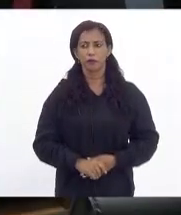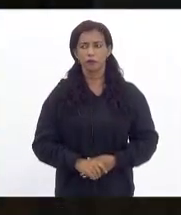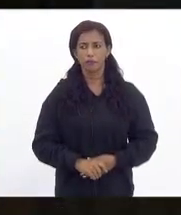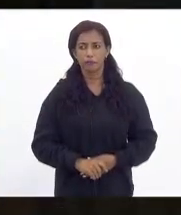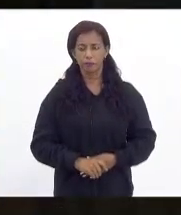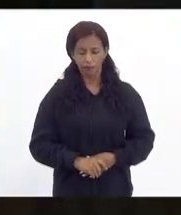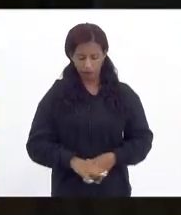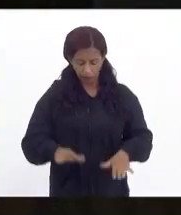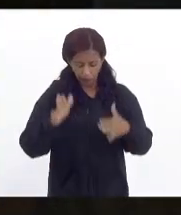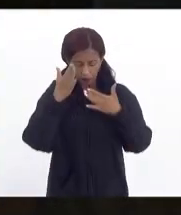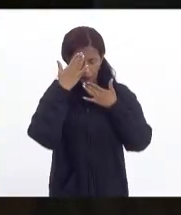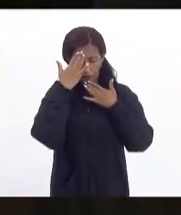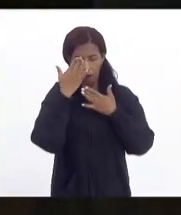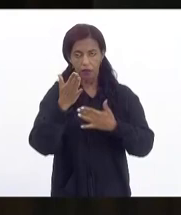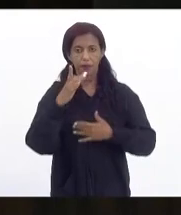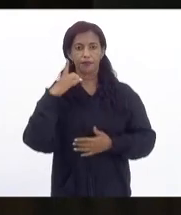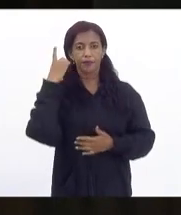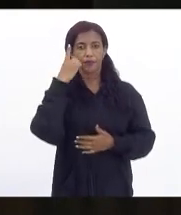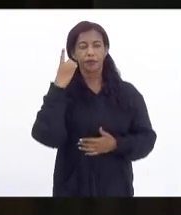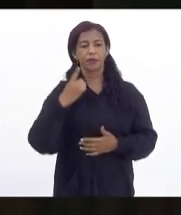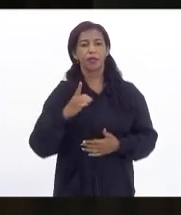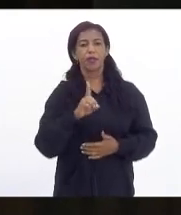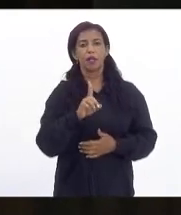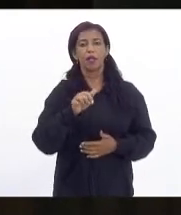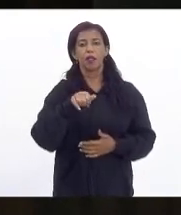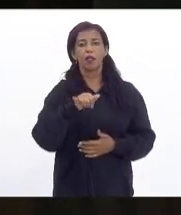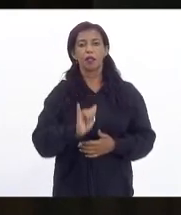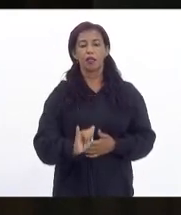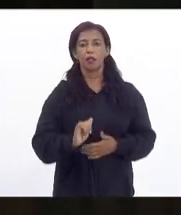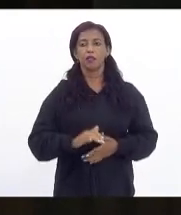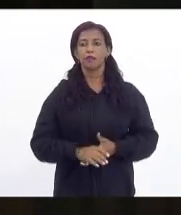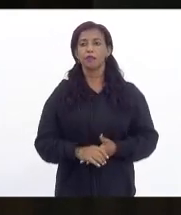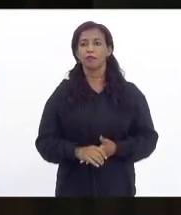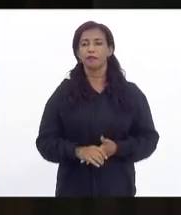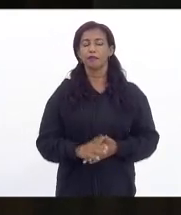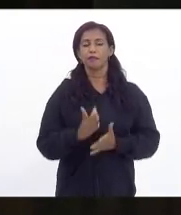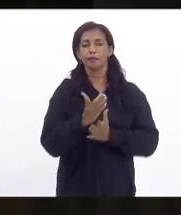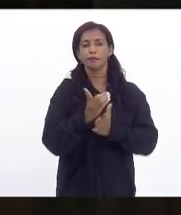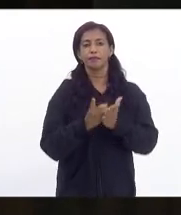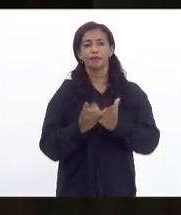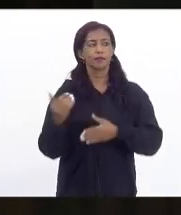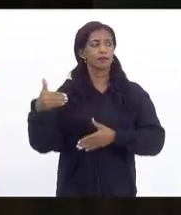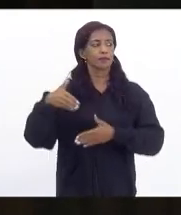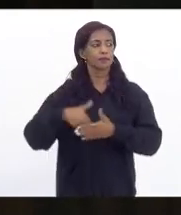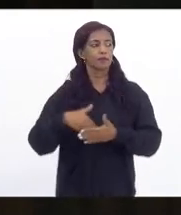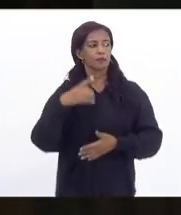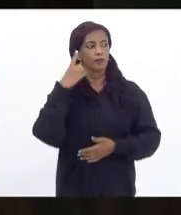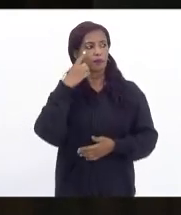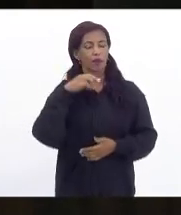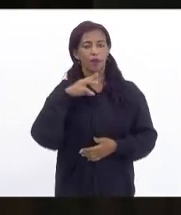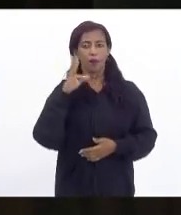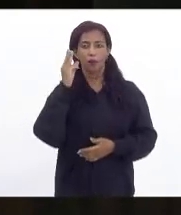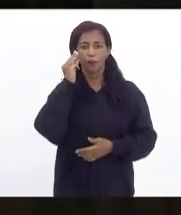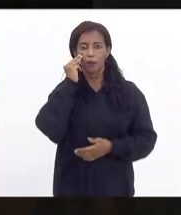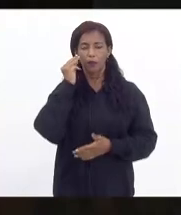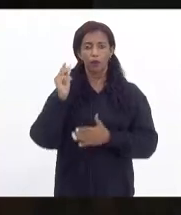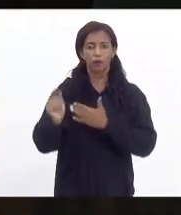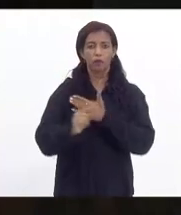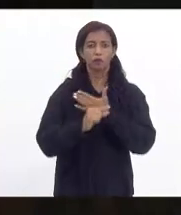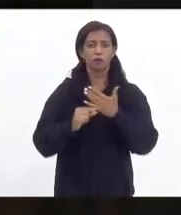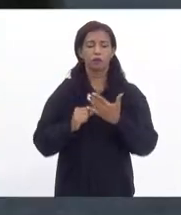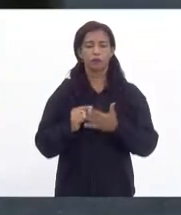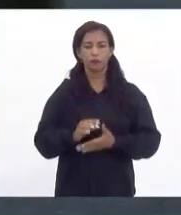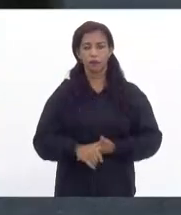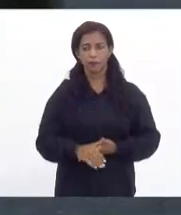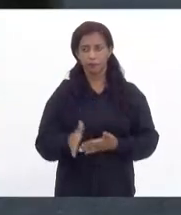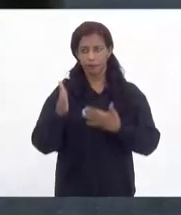agradecendo a deputada Dani Monteiro próximo morador inscrita para a declaração de voto é a deputada Mônica Francisco autora do projeto